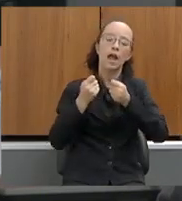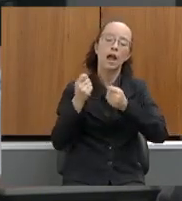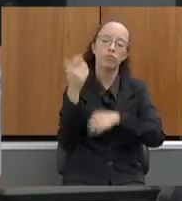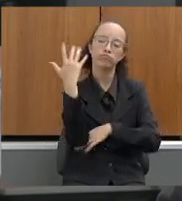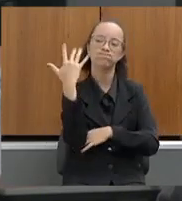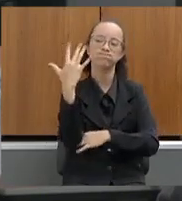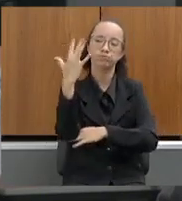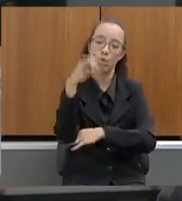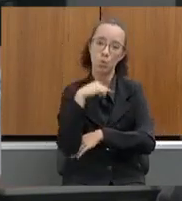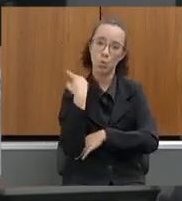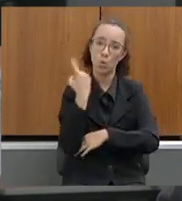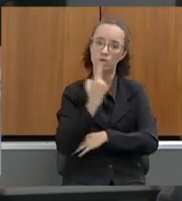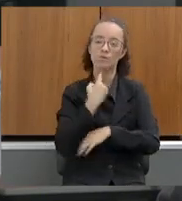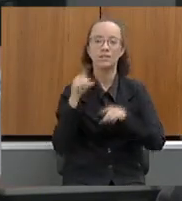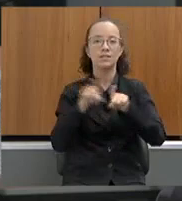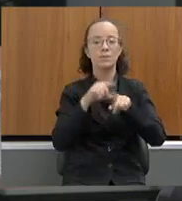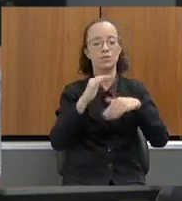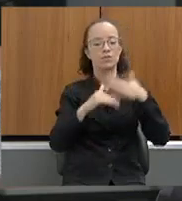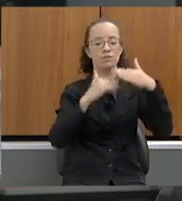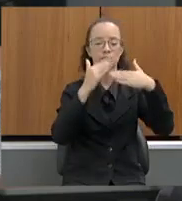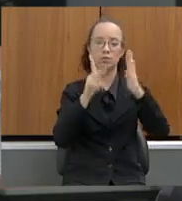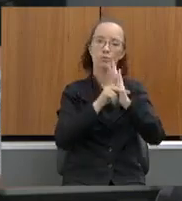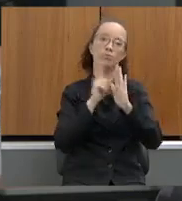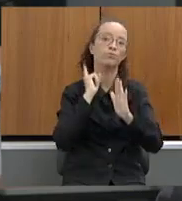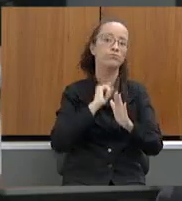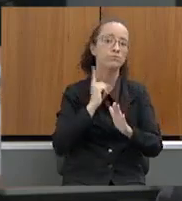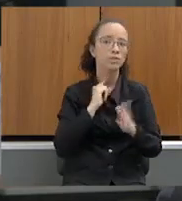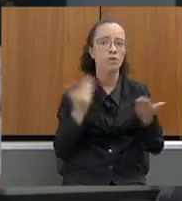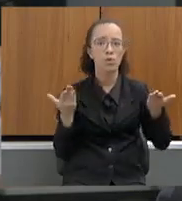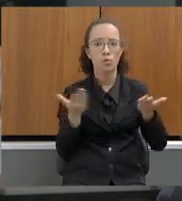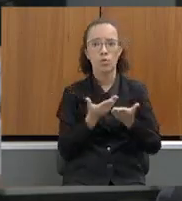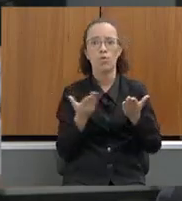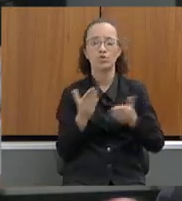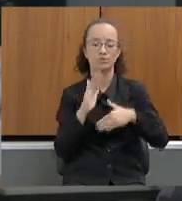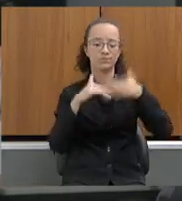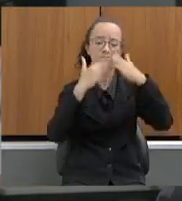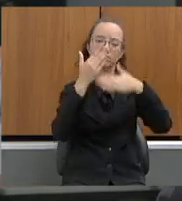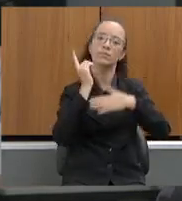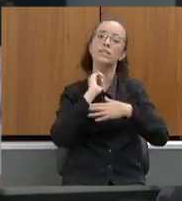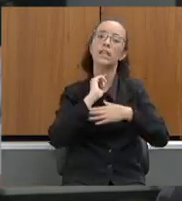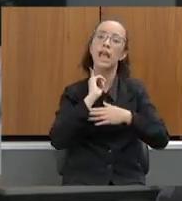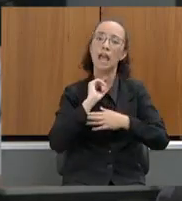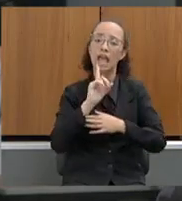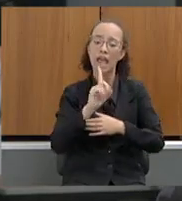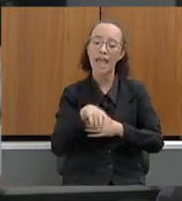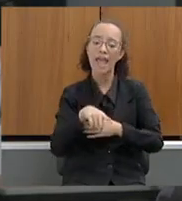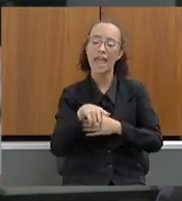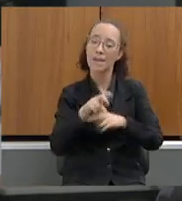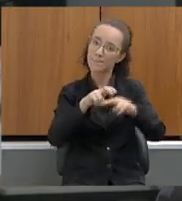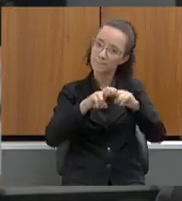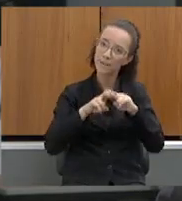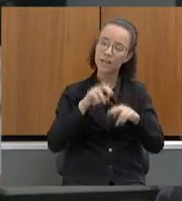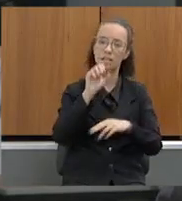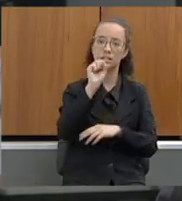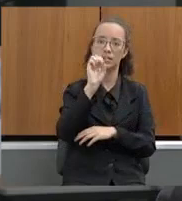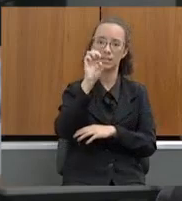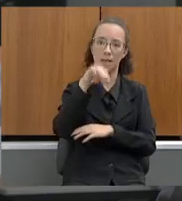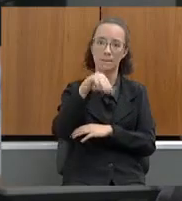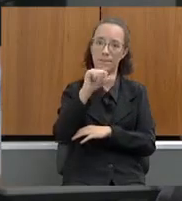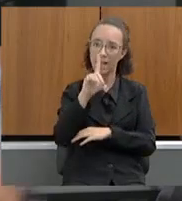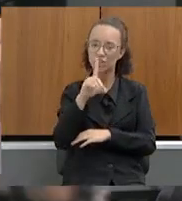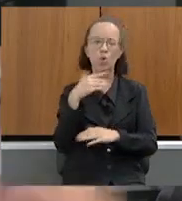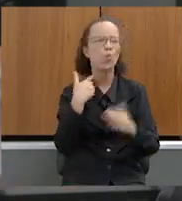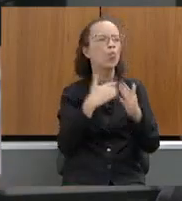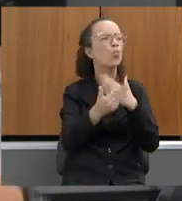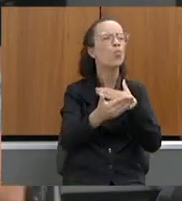e o desenvolvimento de Minas Gerais, que hoje o desenvolvimento de Minas Gerais se passa pela SEMAD. Hoje,